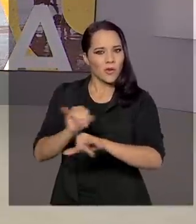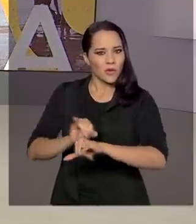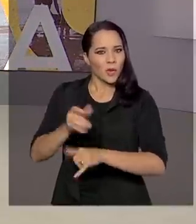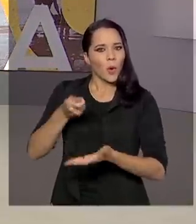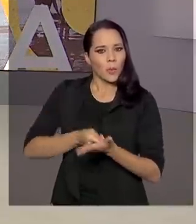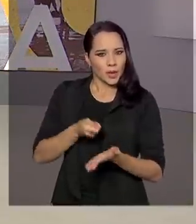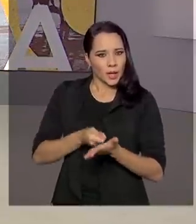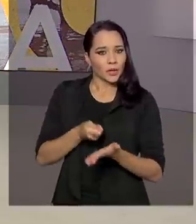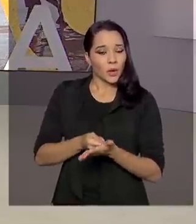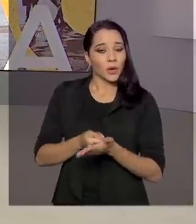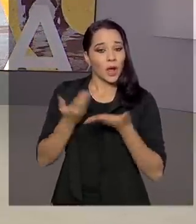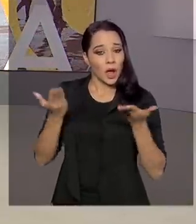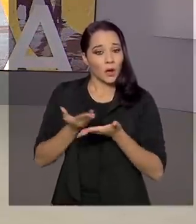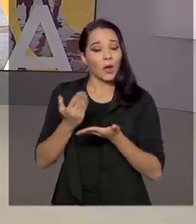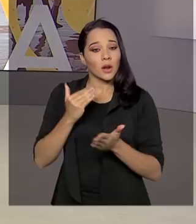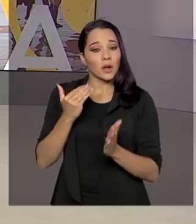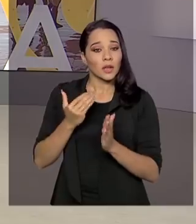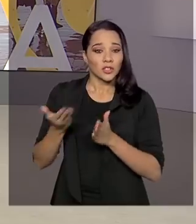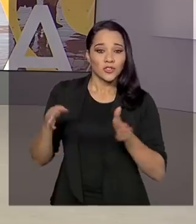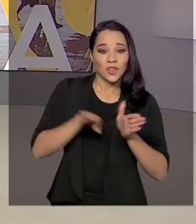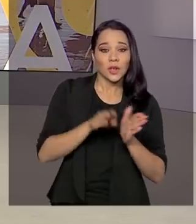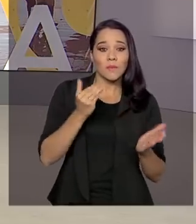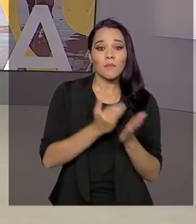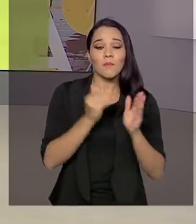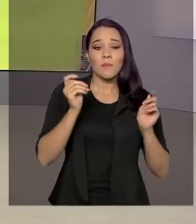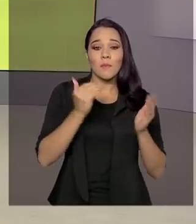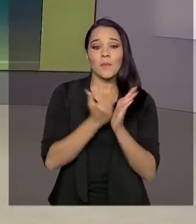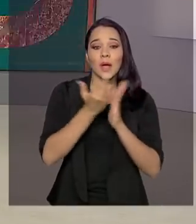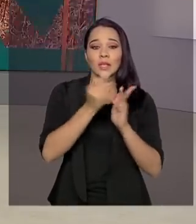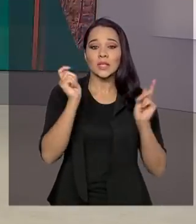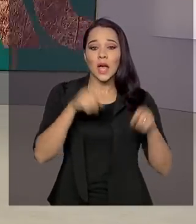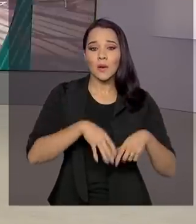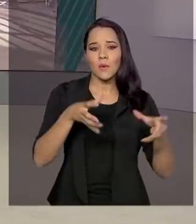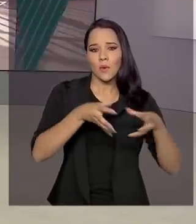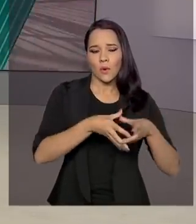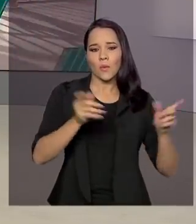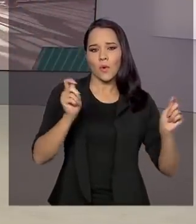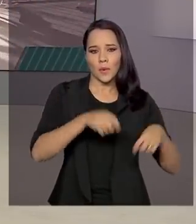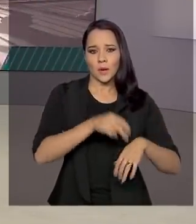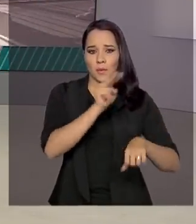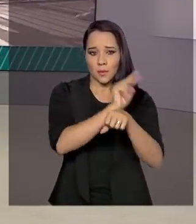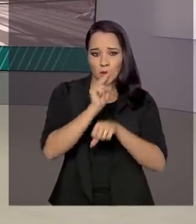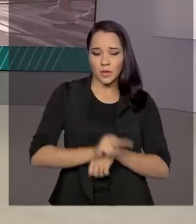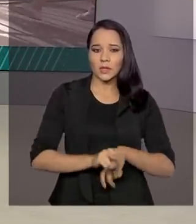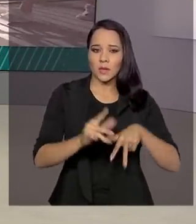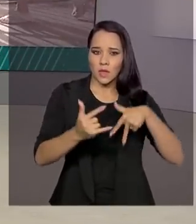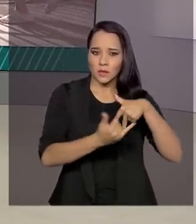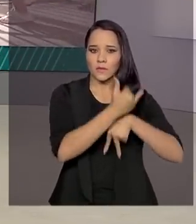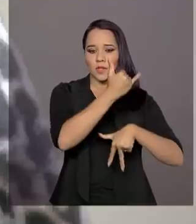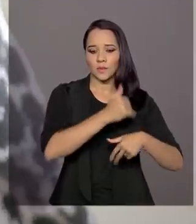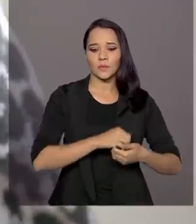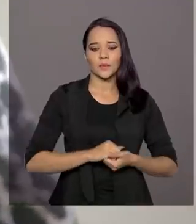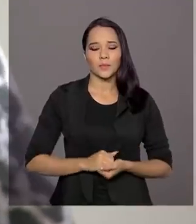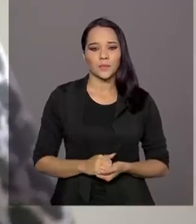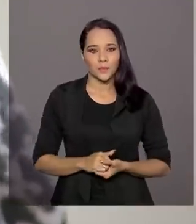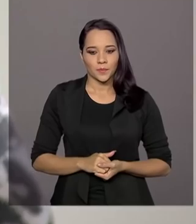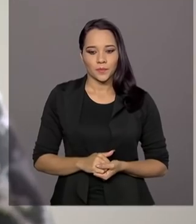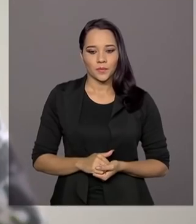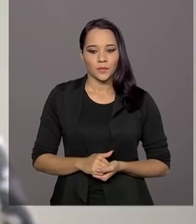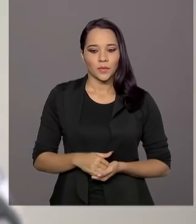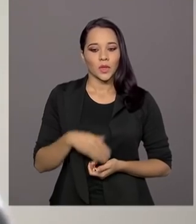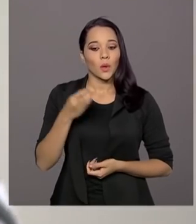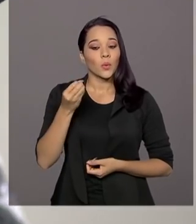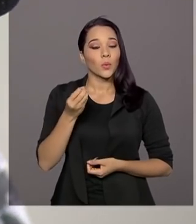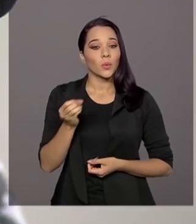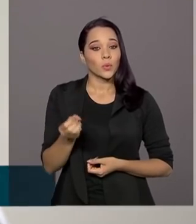compulsória, cheguem mais rápido aos órgãos competentes para a proteção das vítimas. O novo